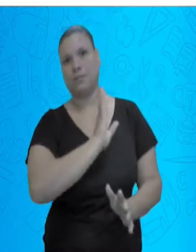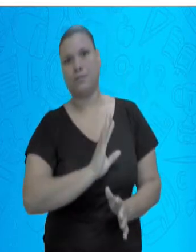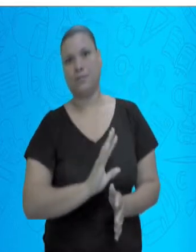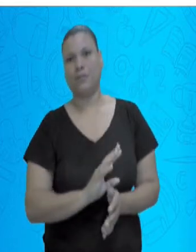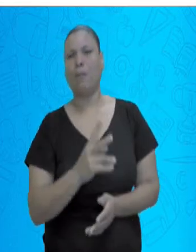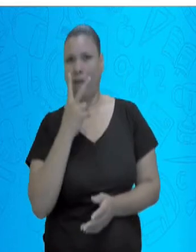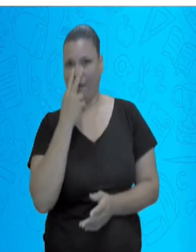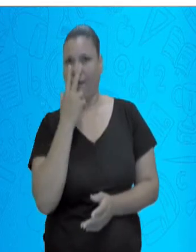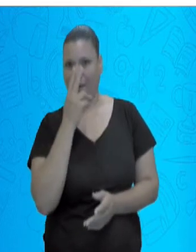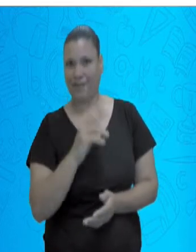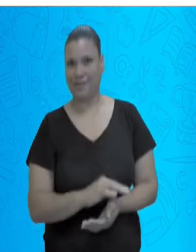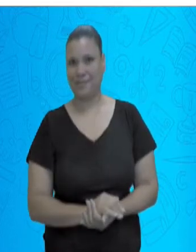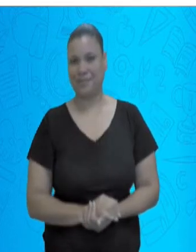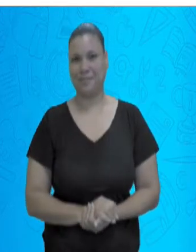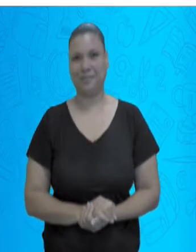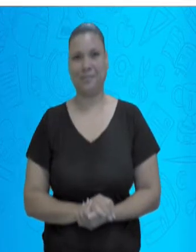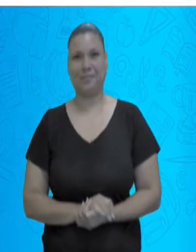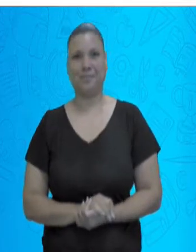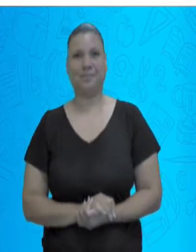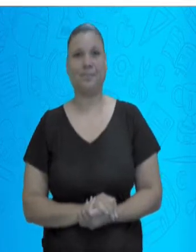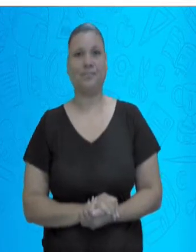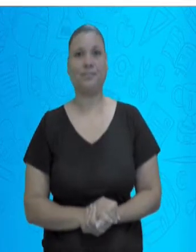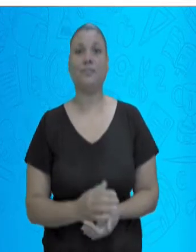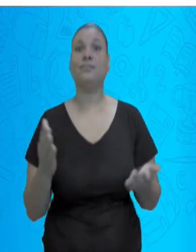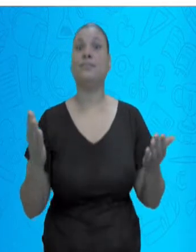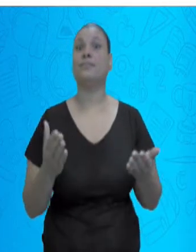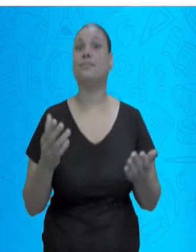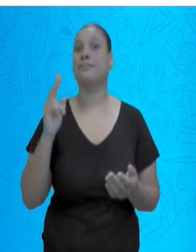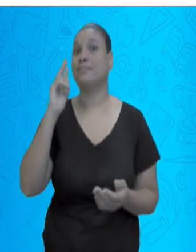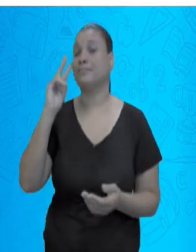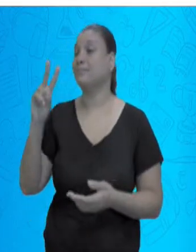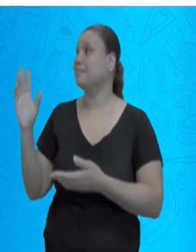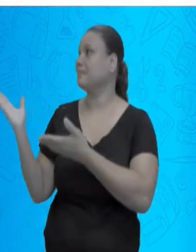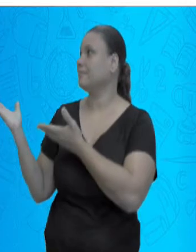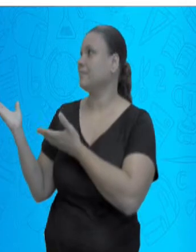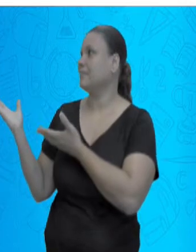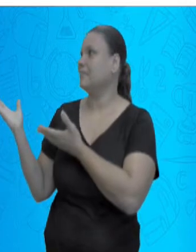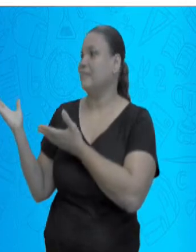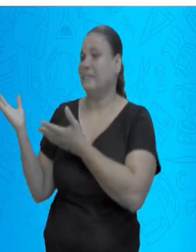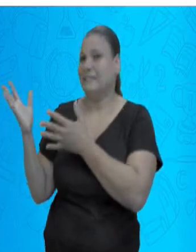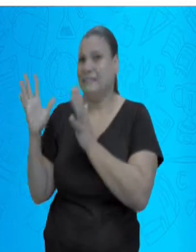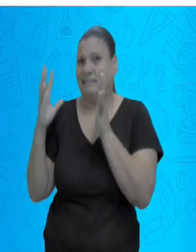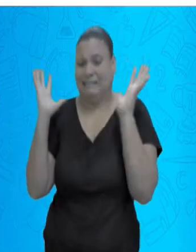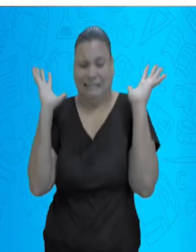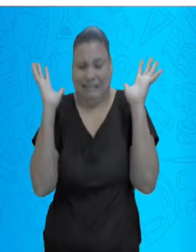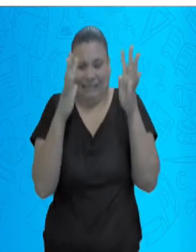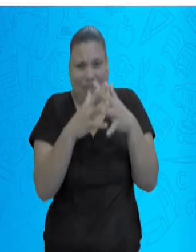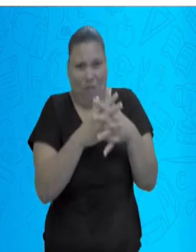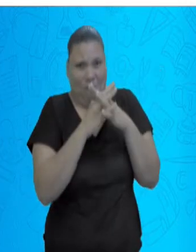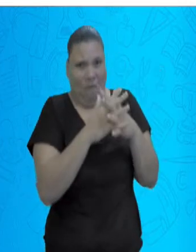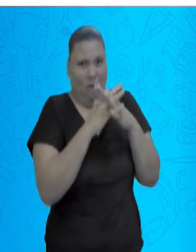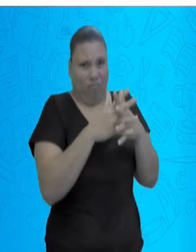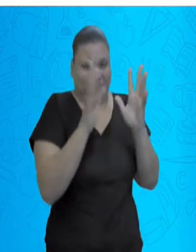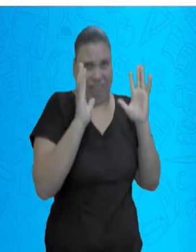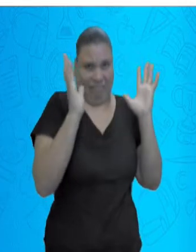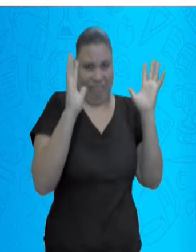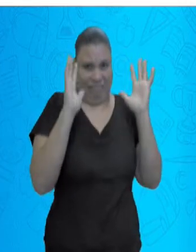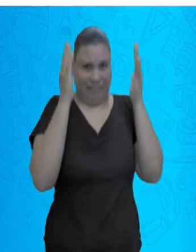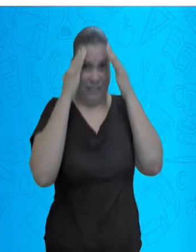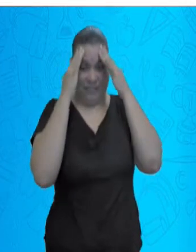tipos de linhas que nós temos? Essa aqui embaralha a nossa cabeça, né, gente? Tudo muito misturado,